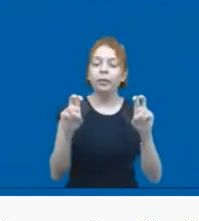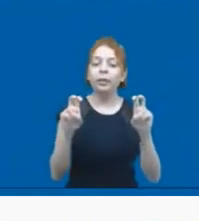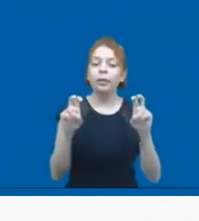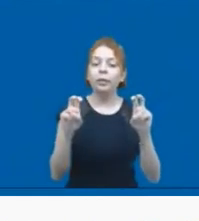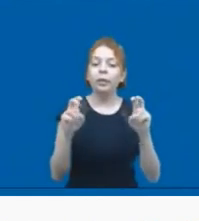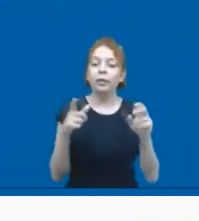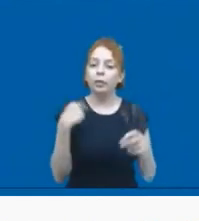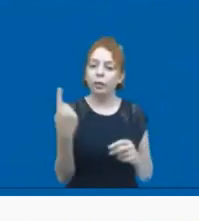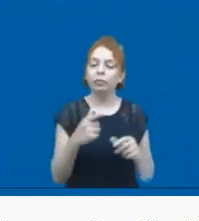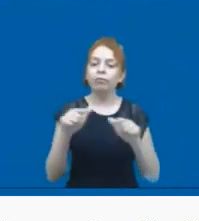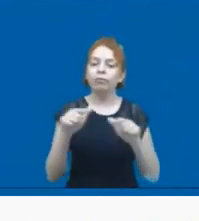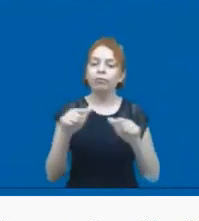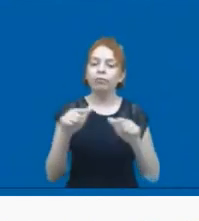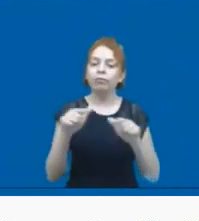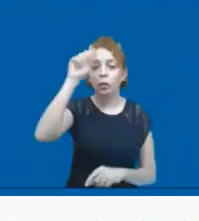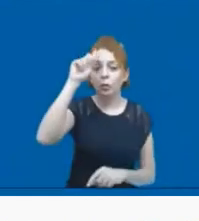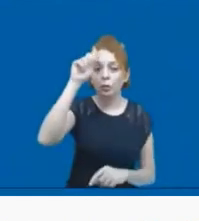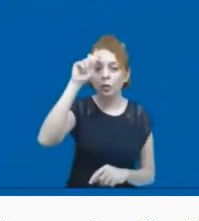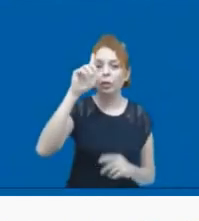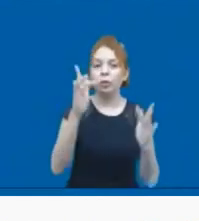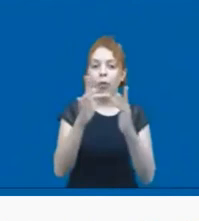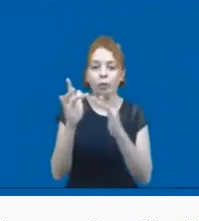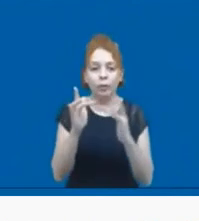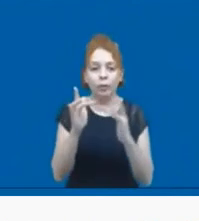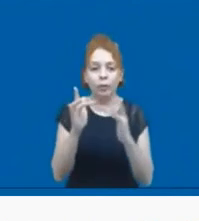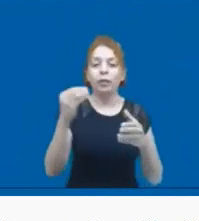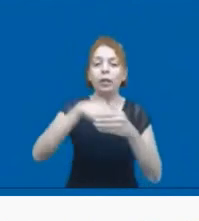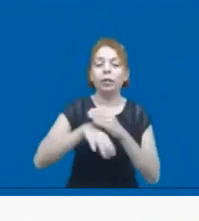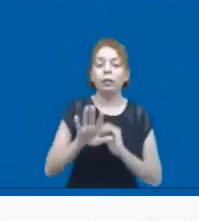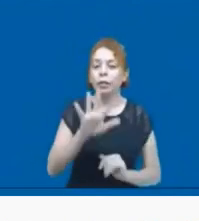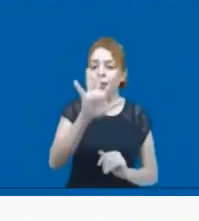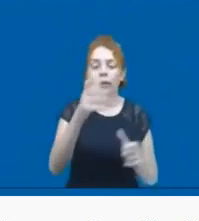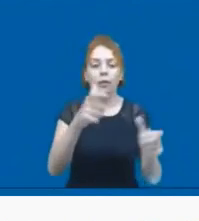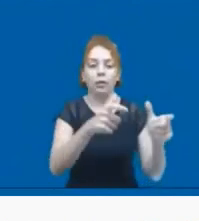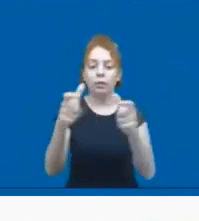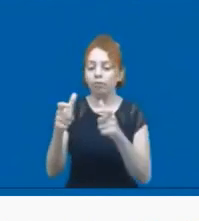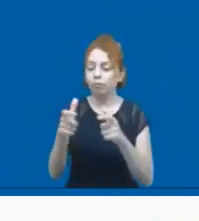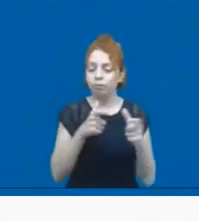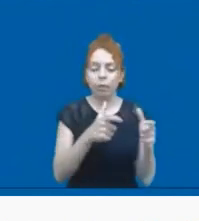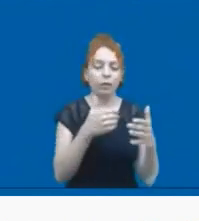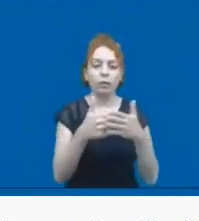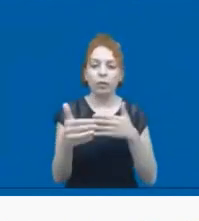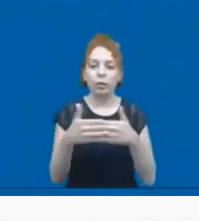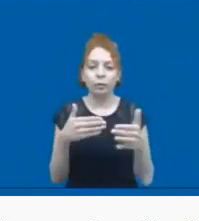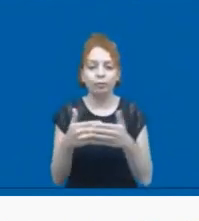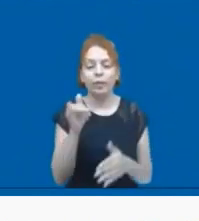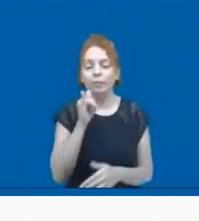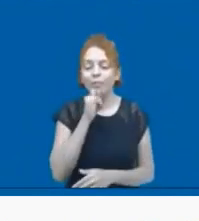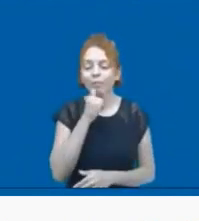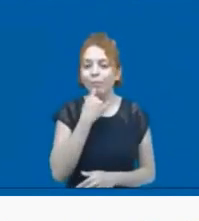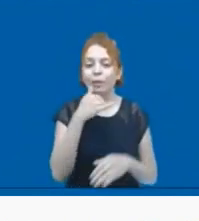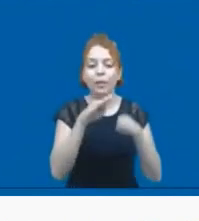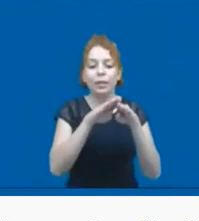diretamente e diariamente dentro das favelas, dentro de todos os espaços possíveis. Infelizmente, a